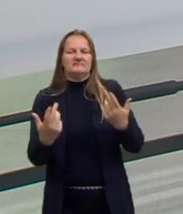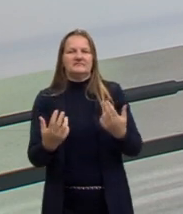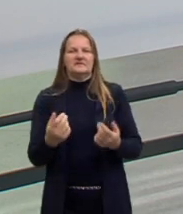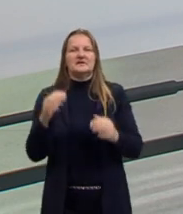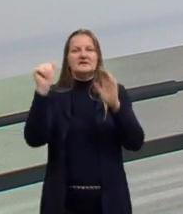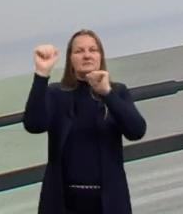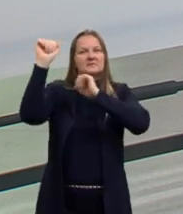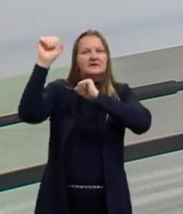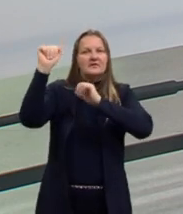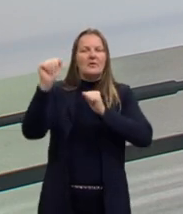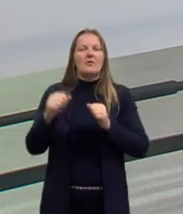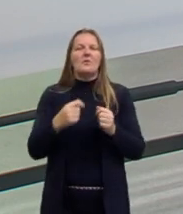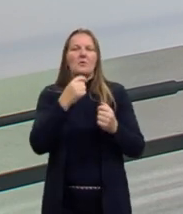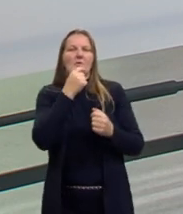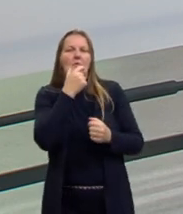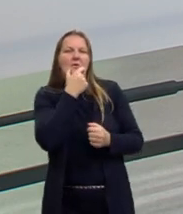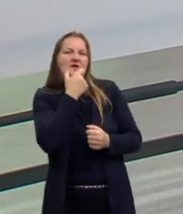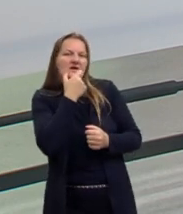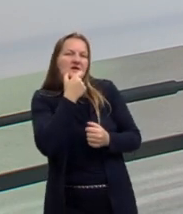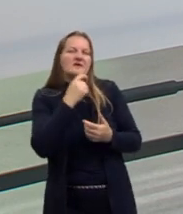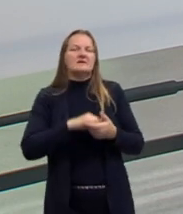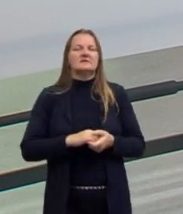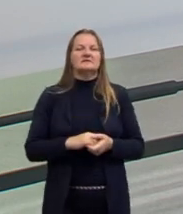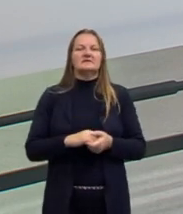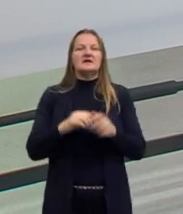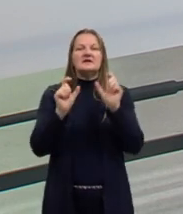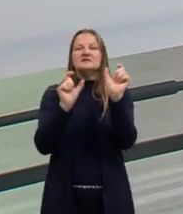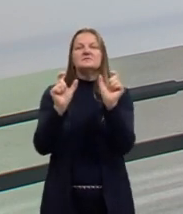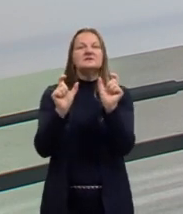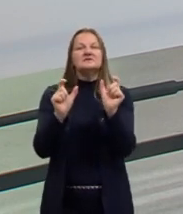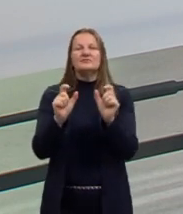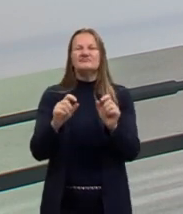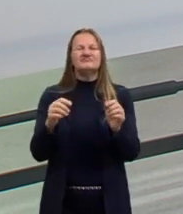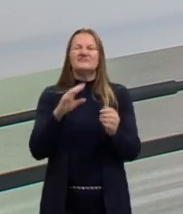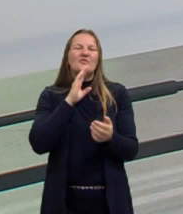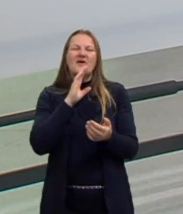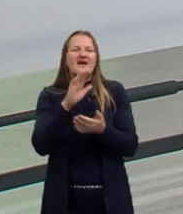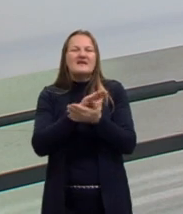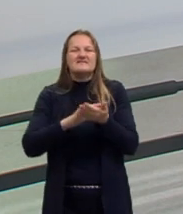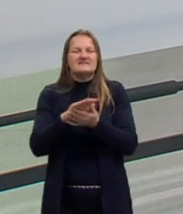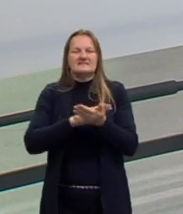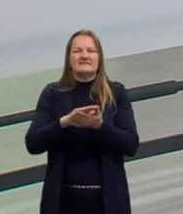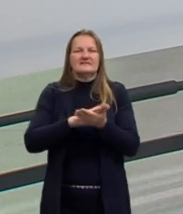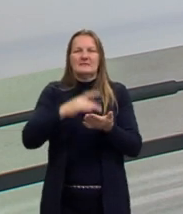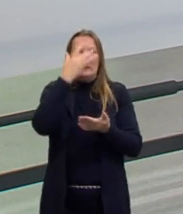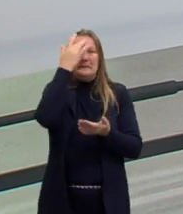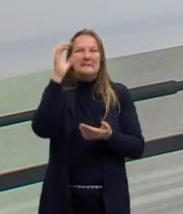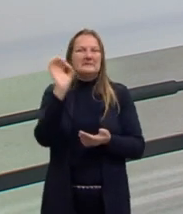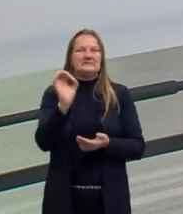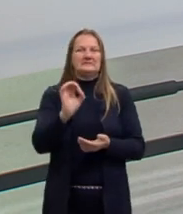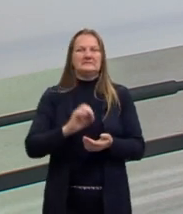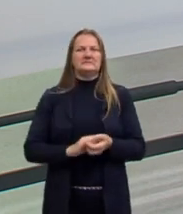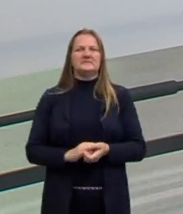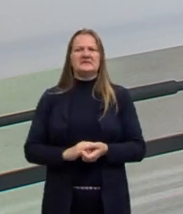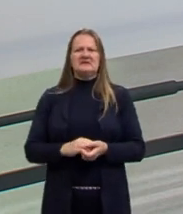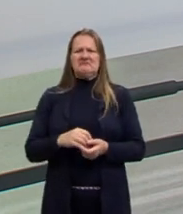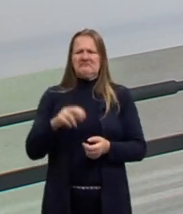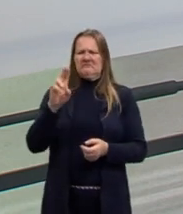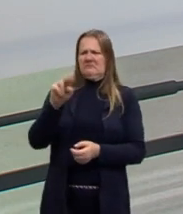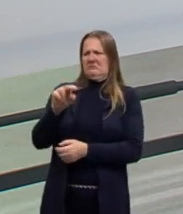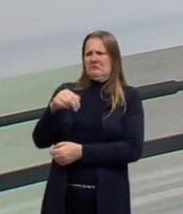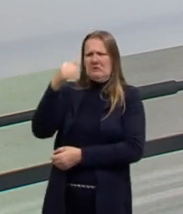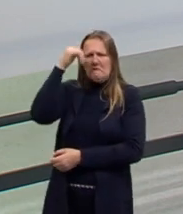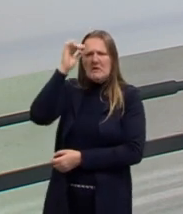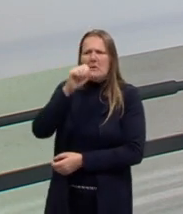se a gente for para o inglês, essa expressão não seja conhecida lá. E se a gente disser nem que a vaca tussa,